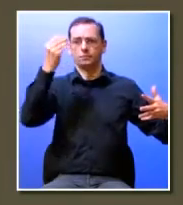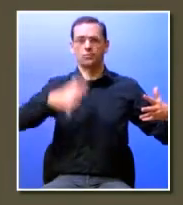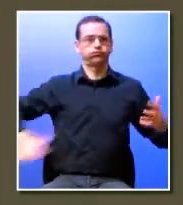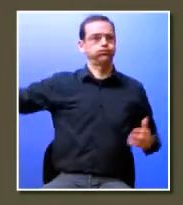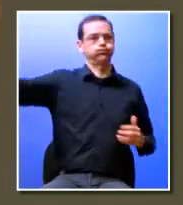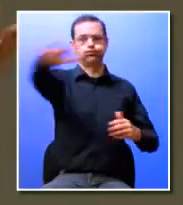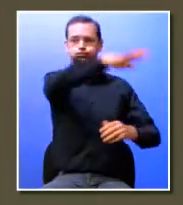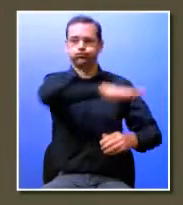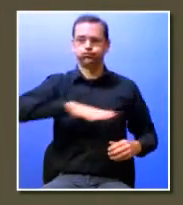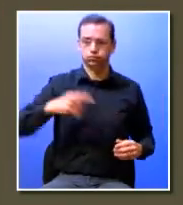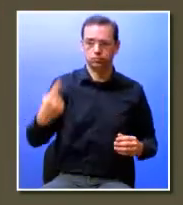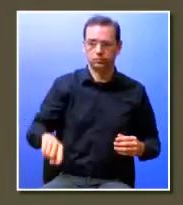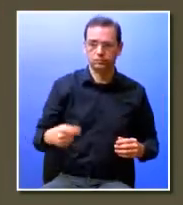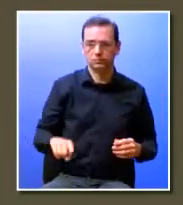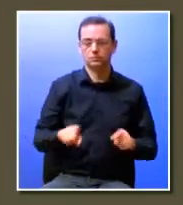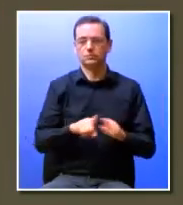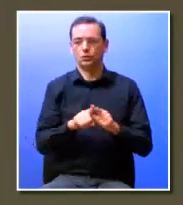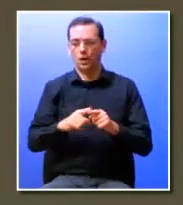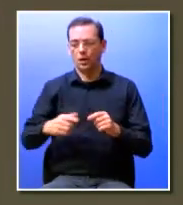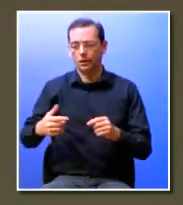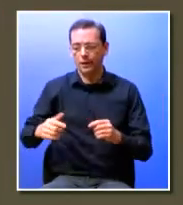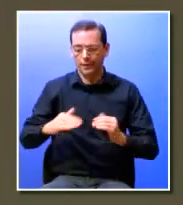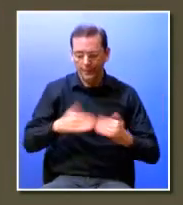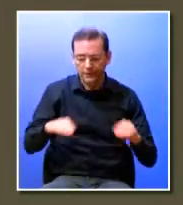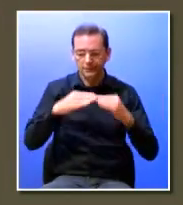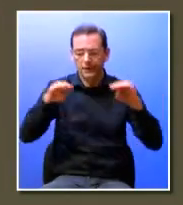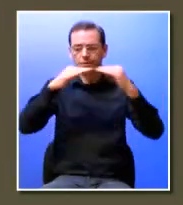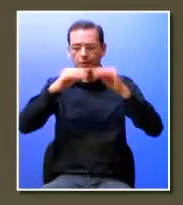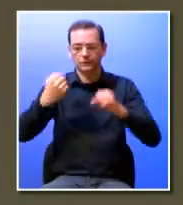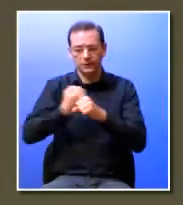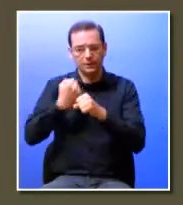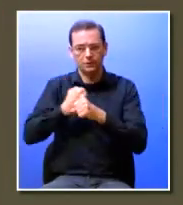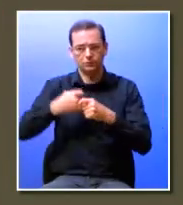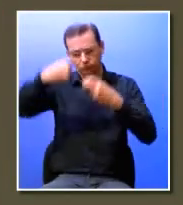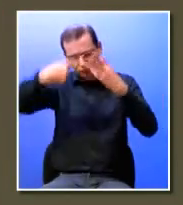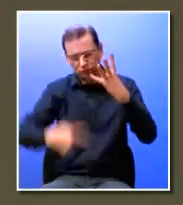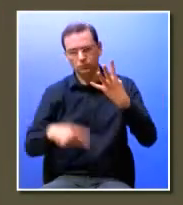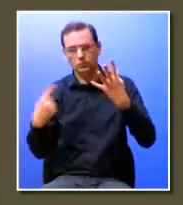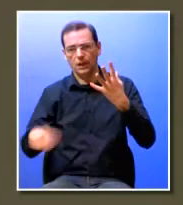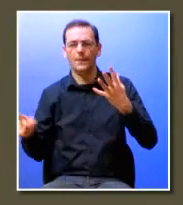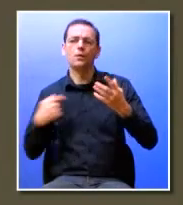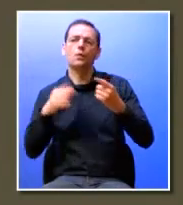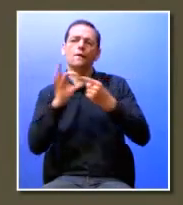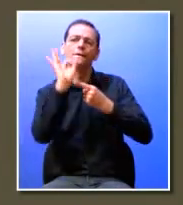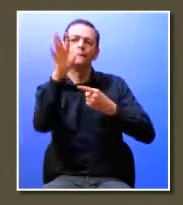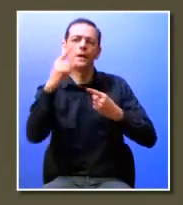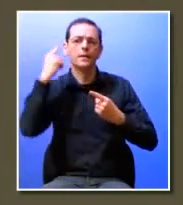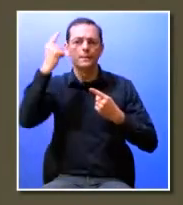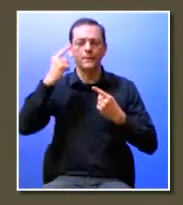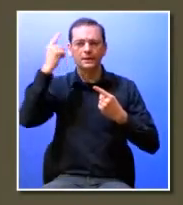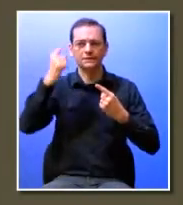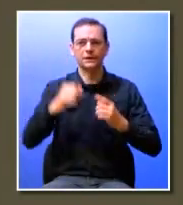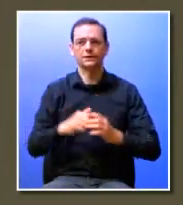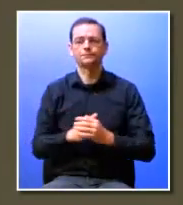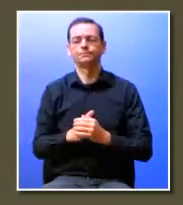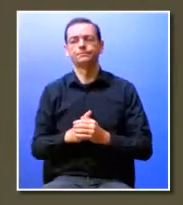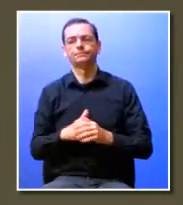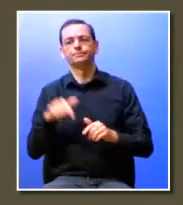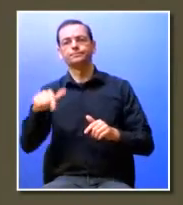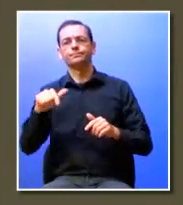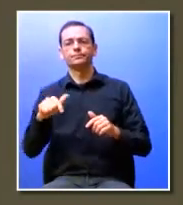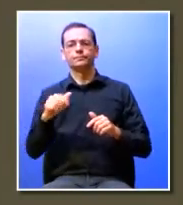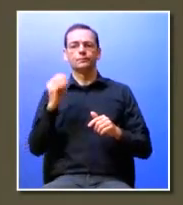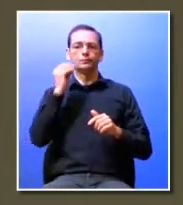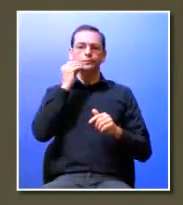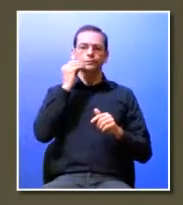faz todos os básicos digamos assim mas há aqui algumas iniciativas que eu gostava de vos comentar por um lado a nossa lógica formativa é sem dúvida uma lógica de